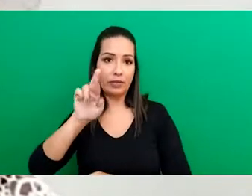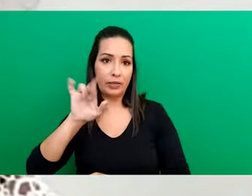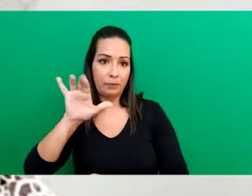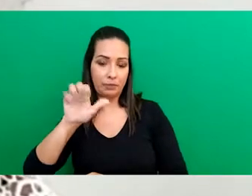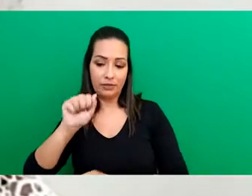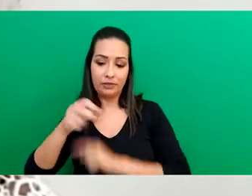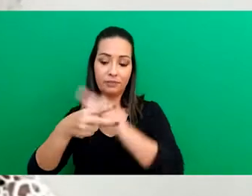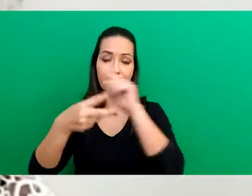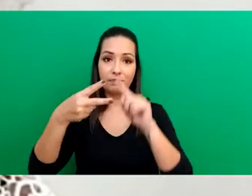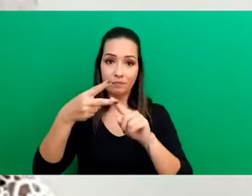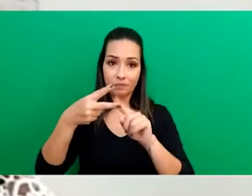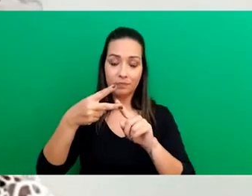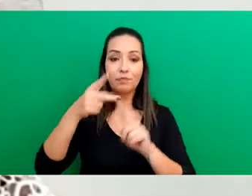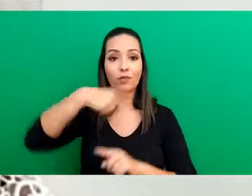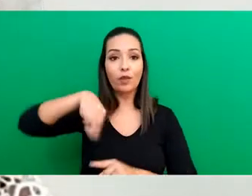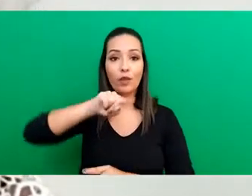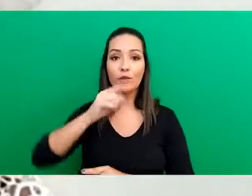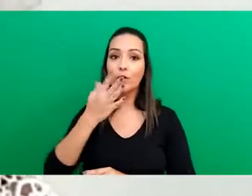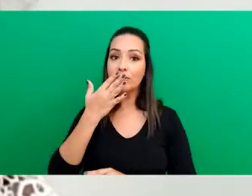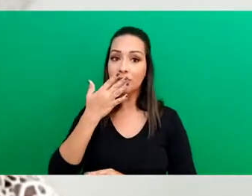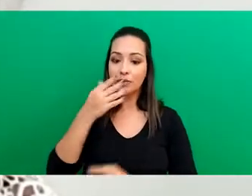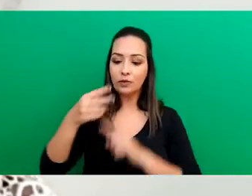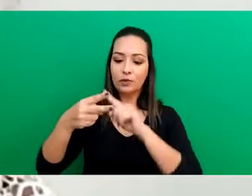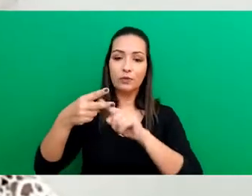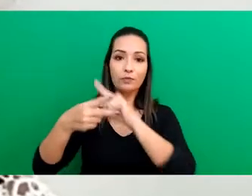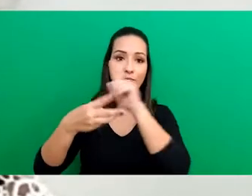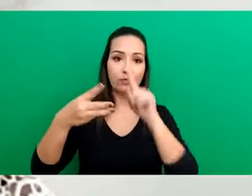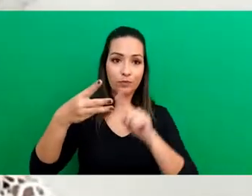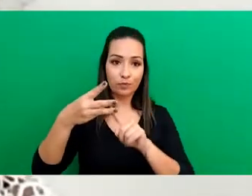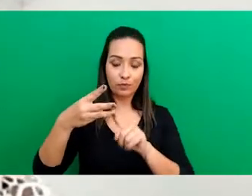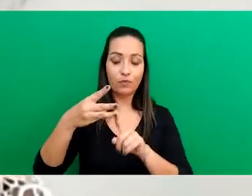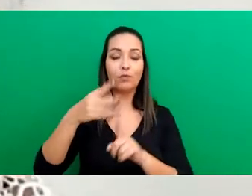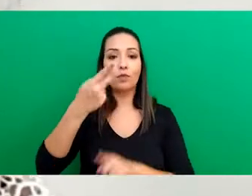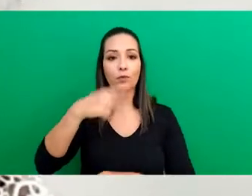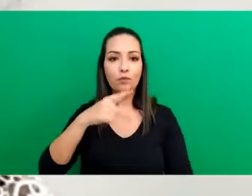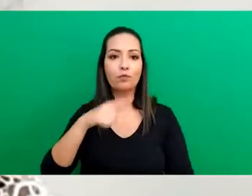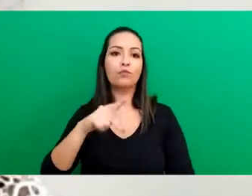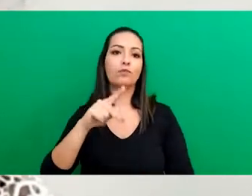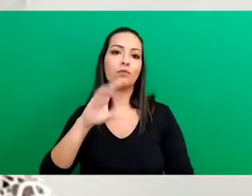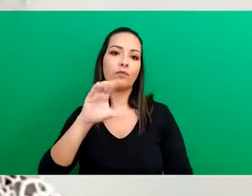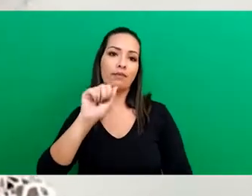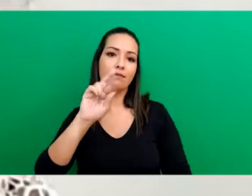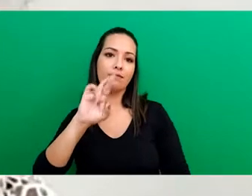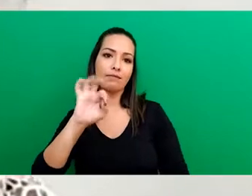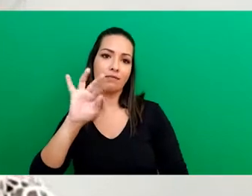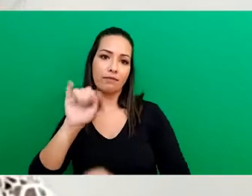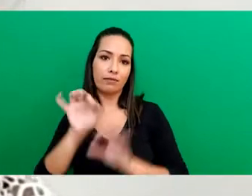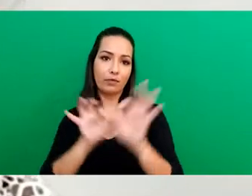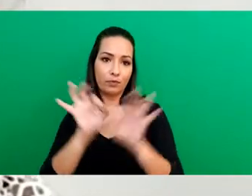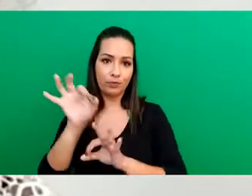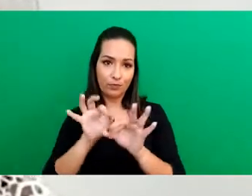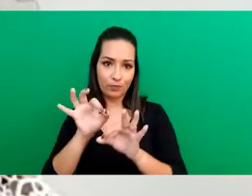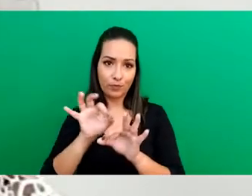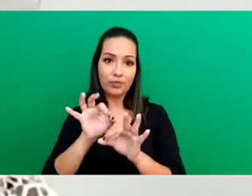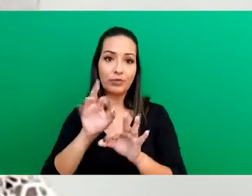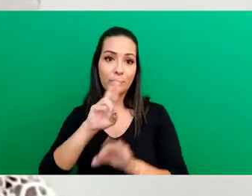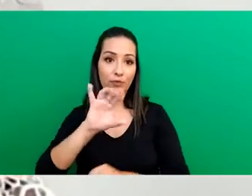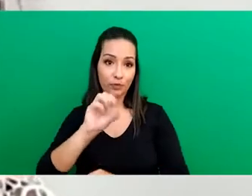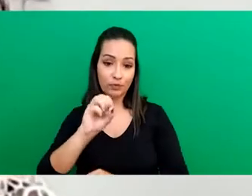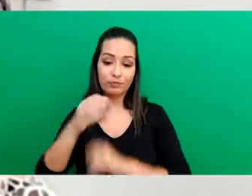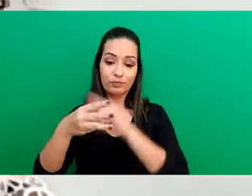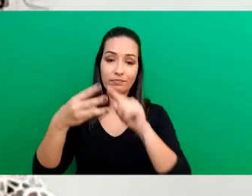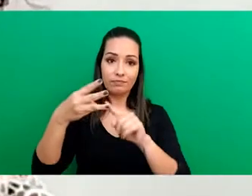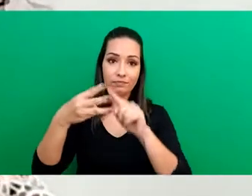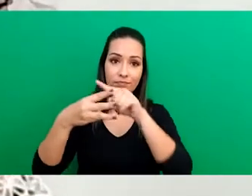projeto É da Nossa Cor, de Santa Catarina, e o programa Cáritas, do Rio de Janeiro. Dentro desse processo da